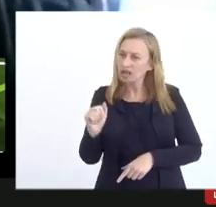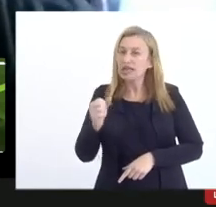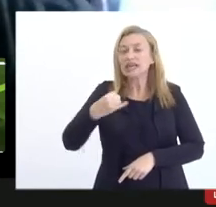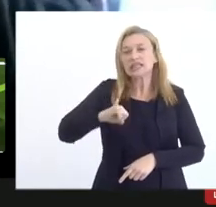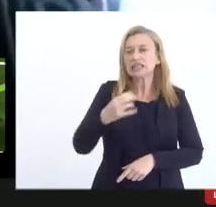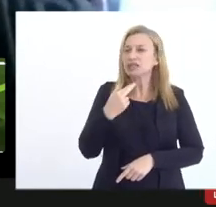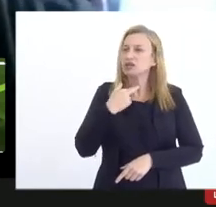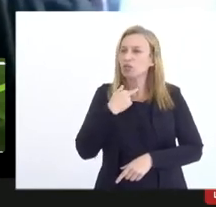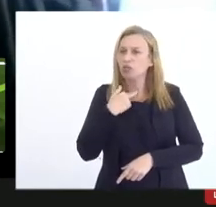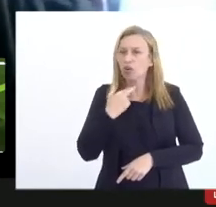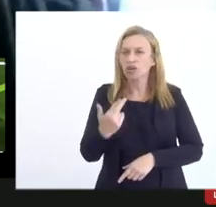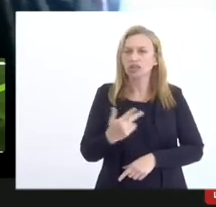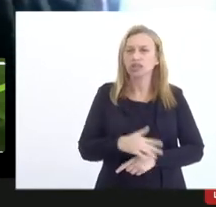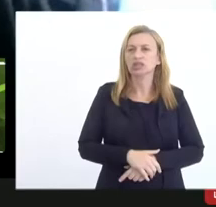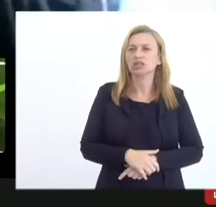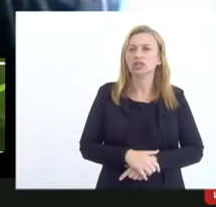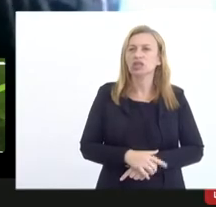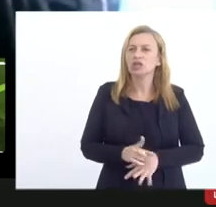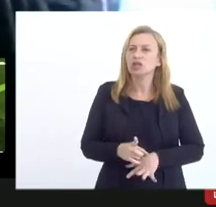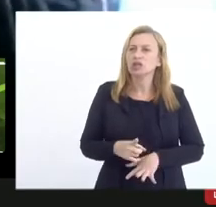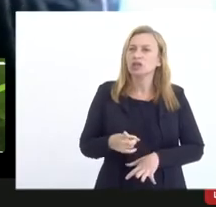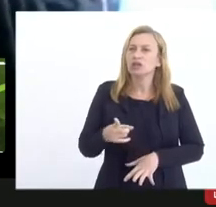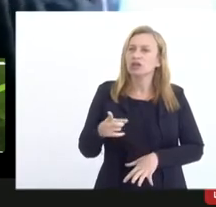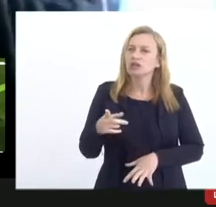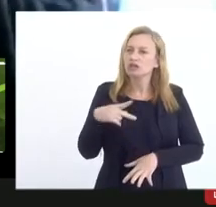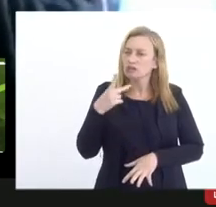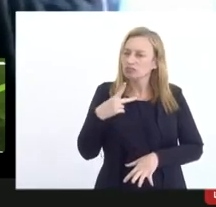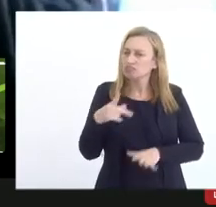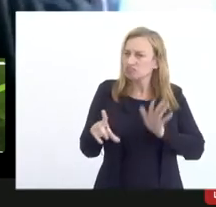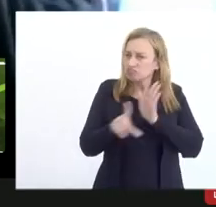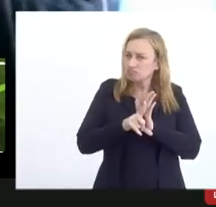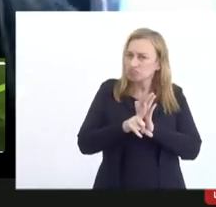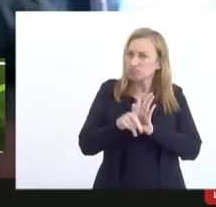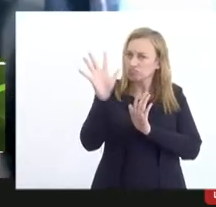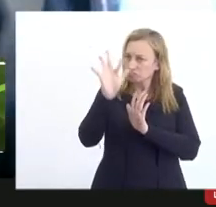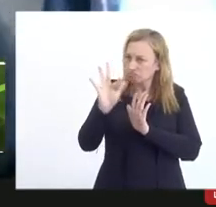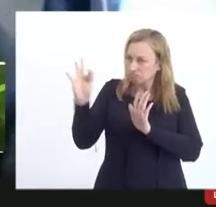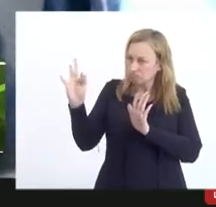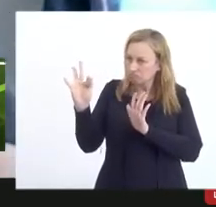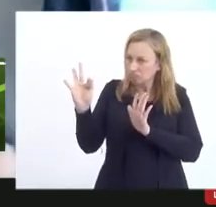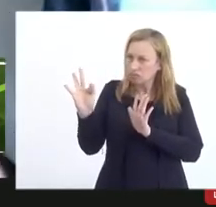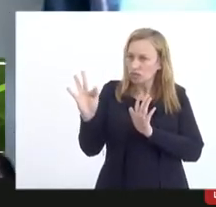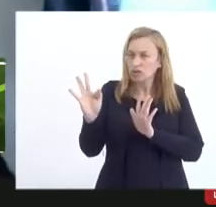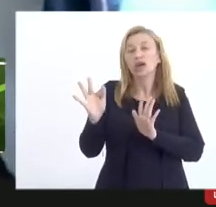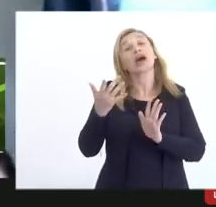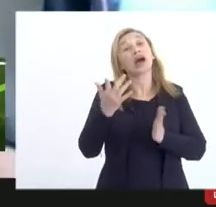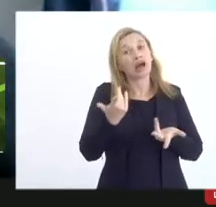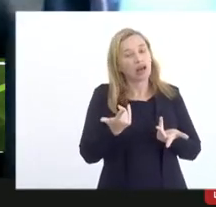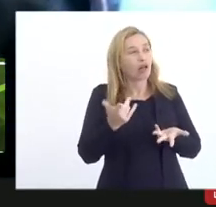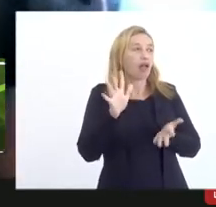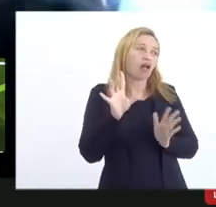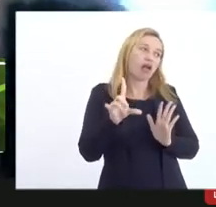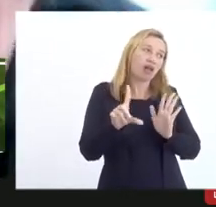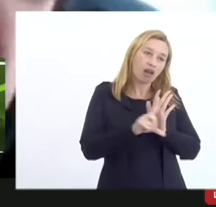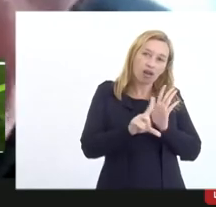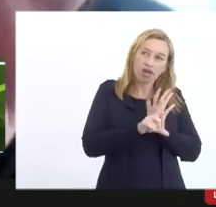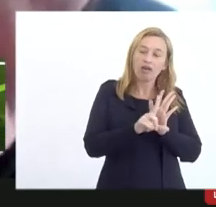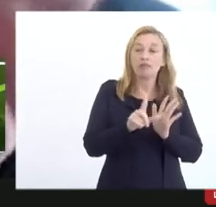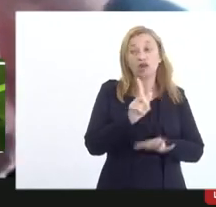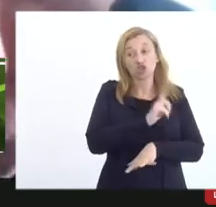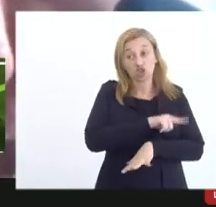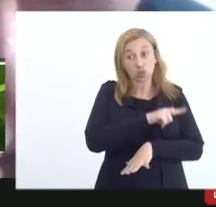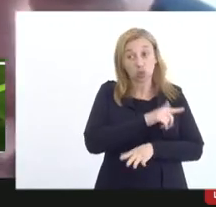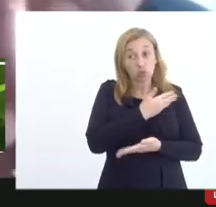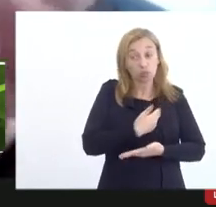gente não pode mencionando essa lei federal se bem que a lei é para gestores públicos aqui a gente está falando de